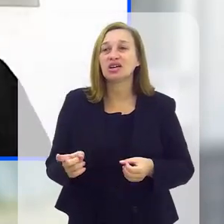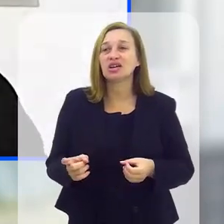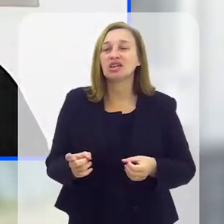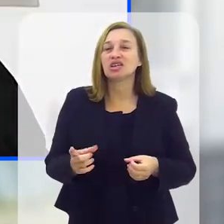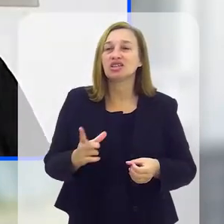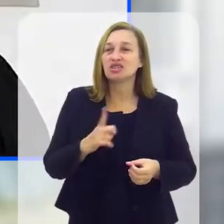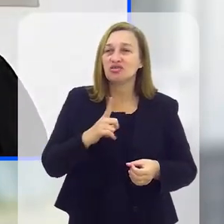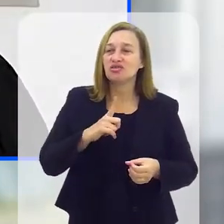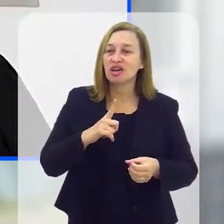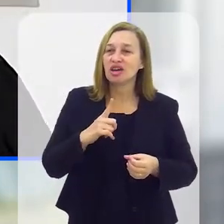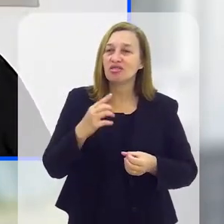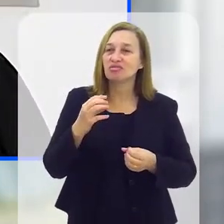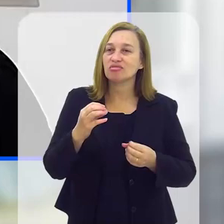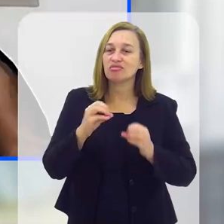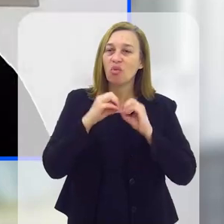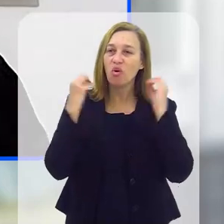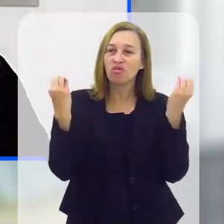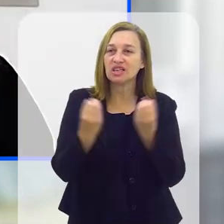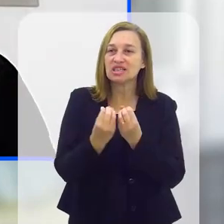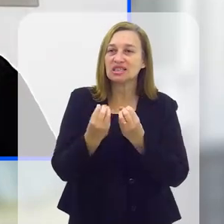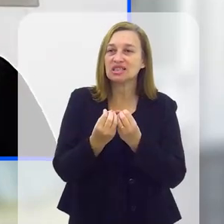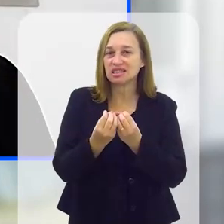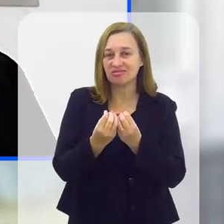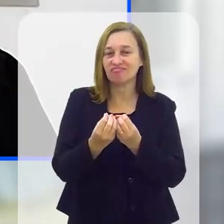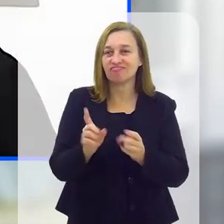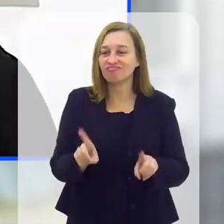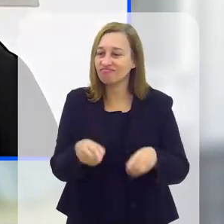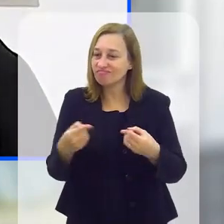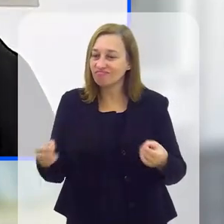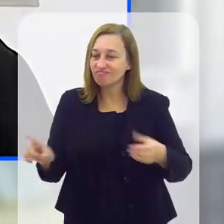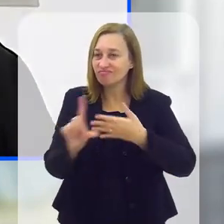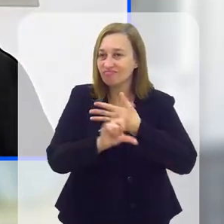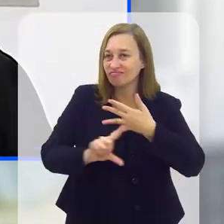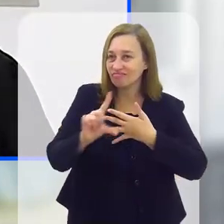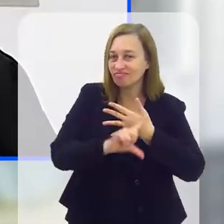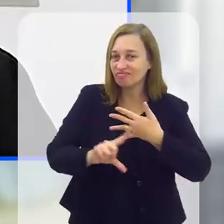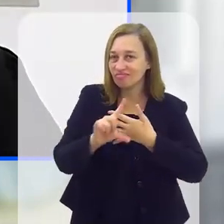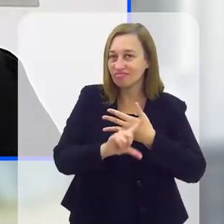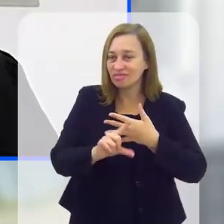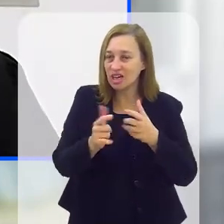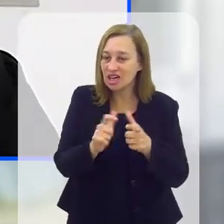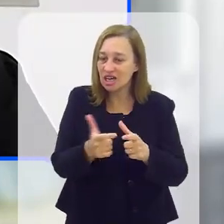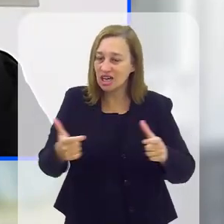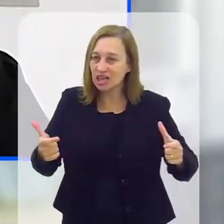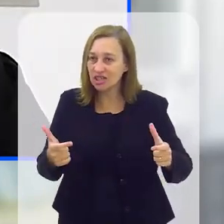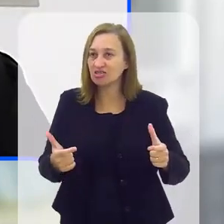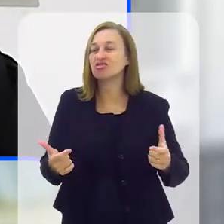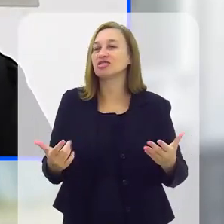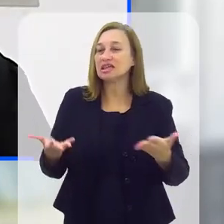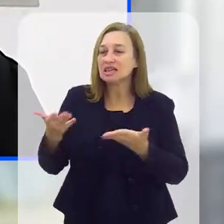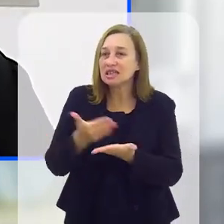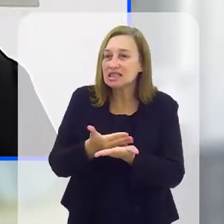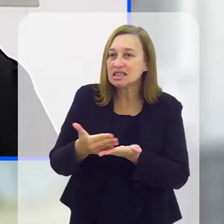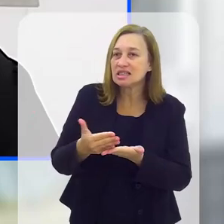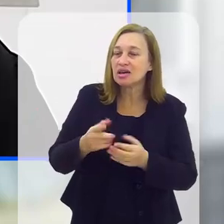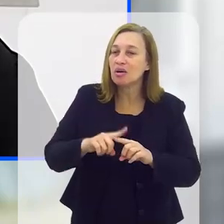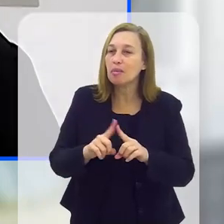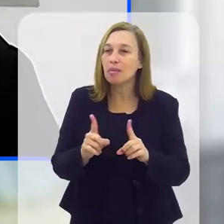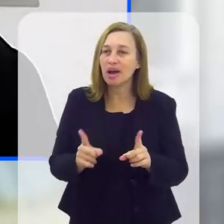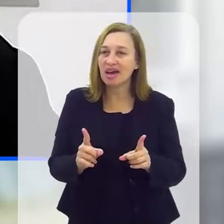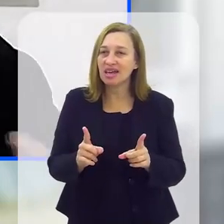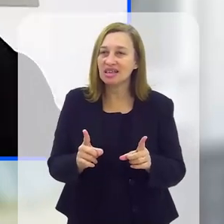oficina de literatura e música. Foi dessa forma que começamos,